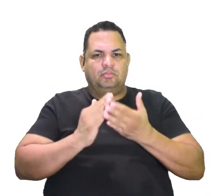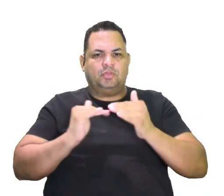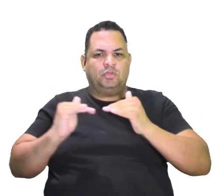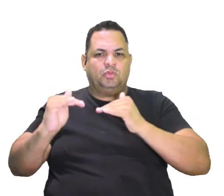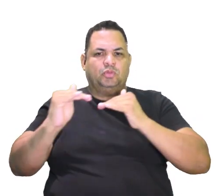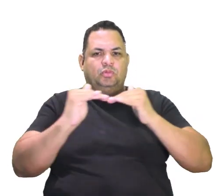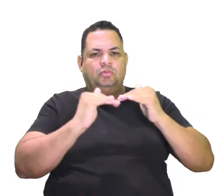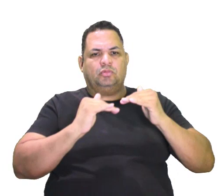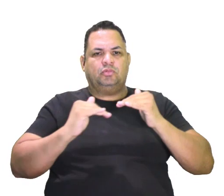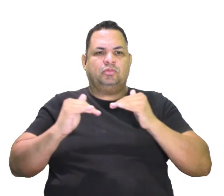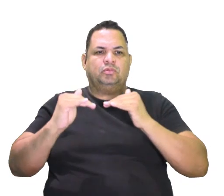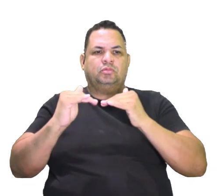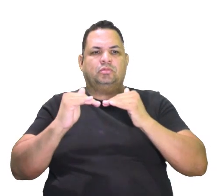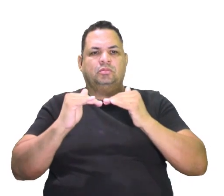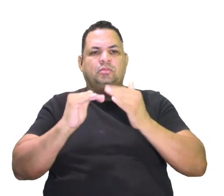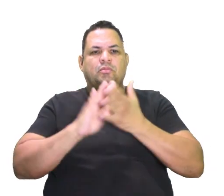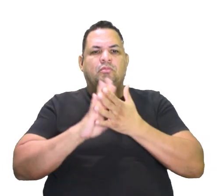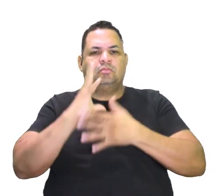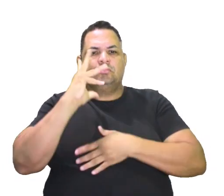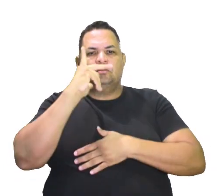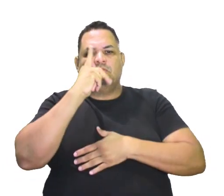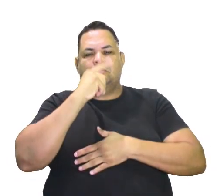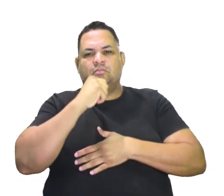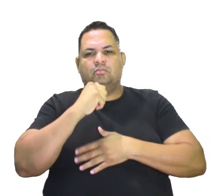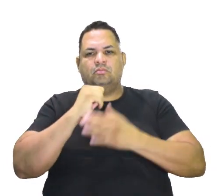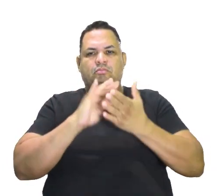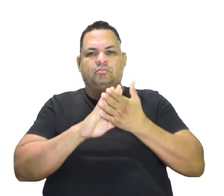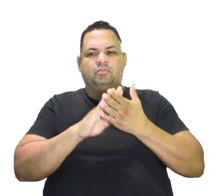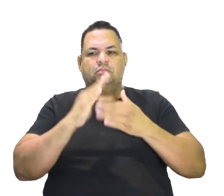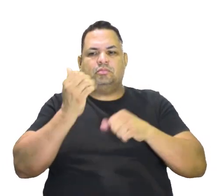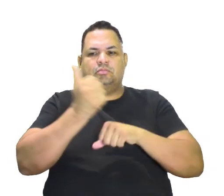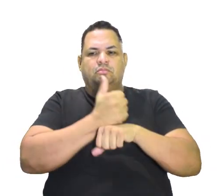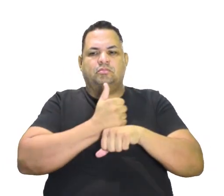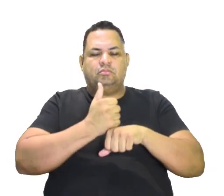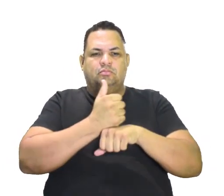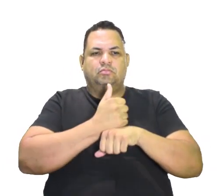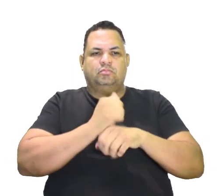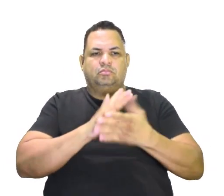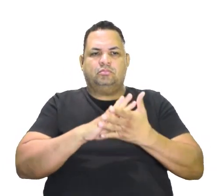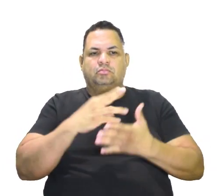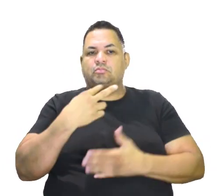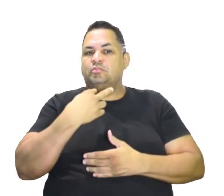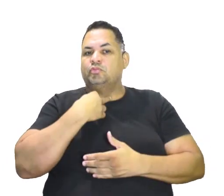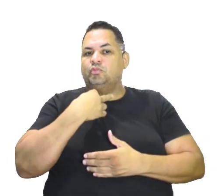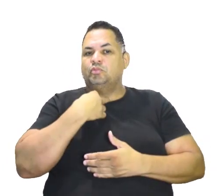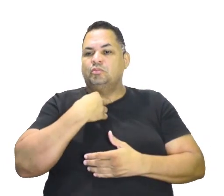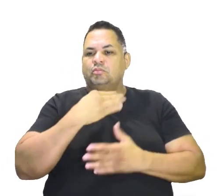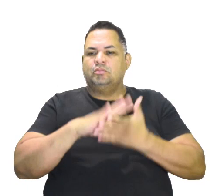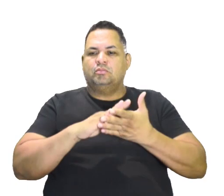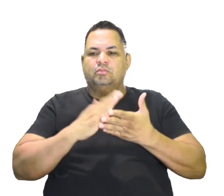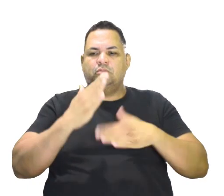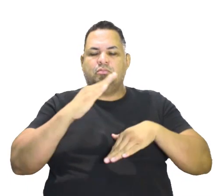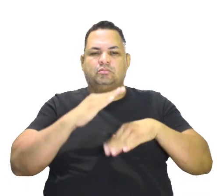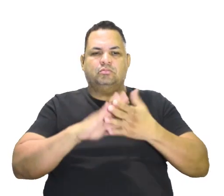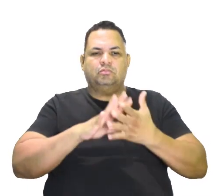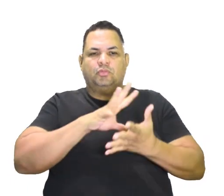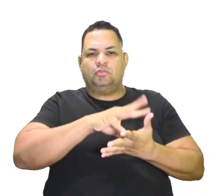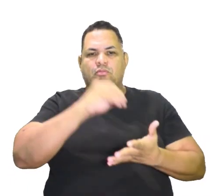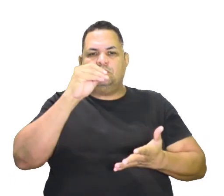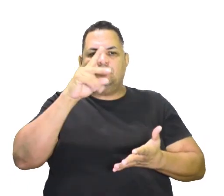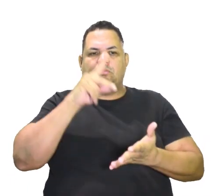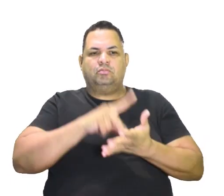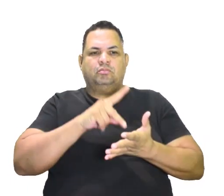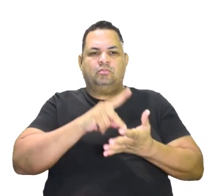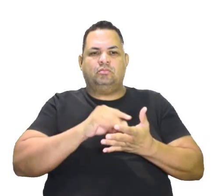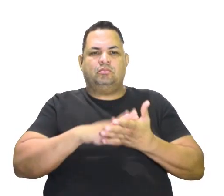Academia de Belas Artes. Ou seja, o artista não deve imitar a realidade, deve entrar,